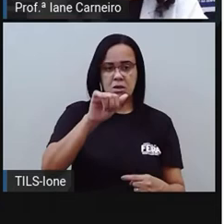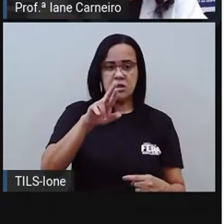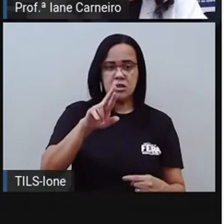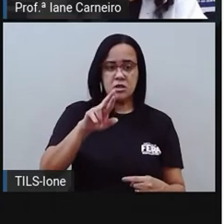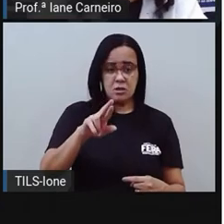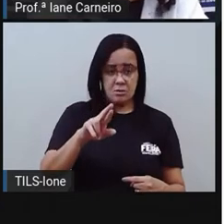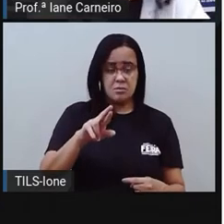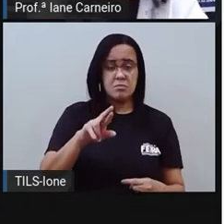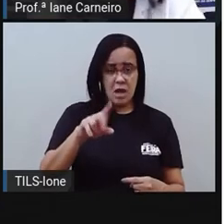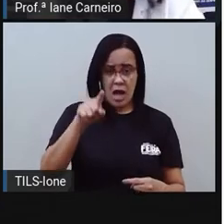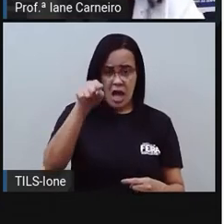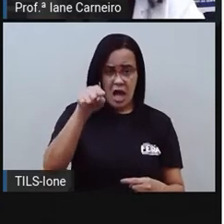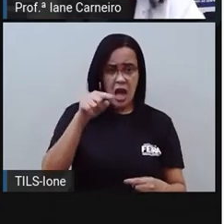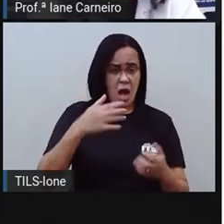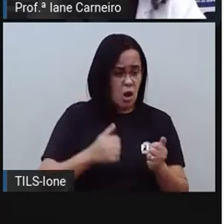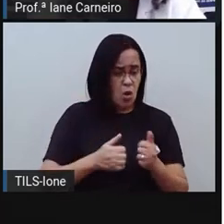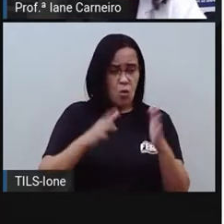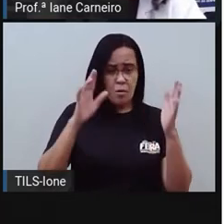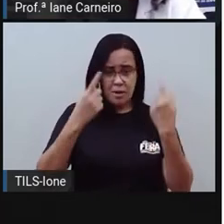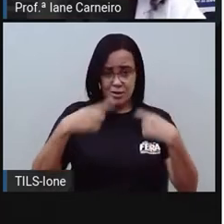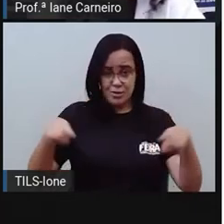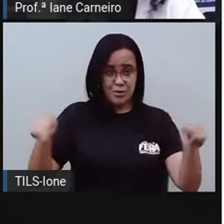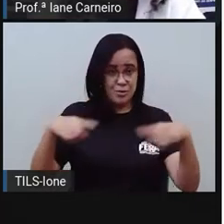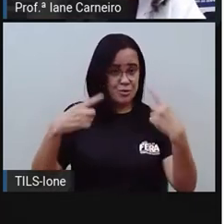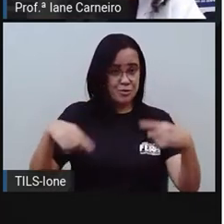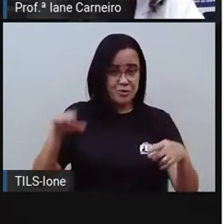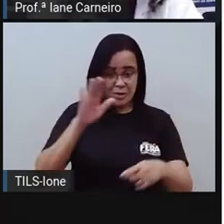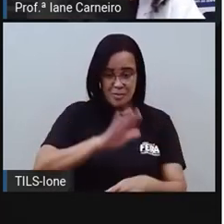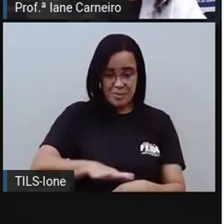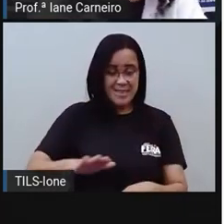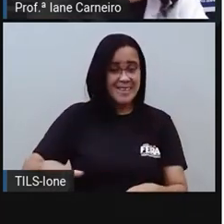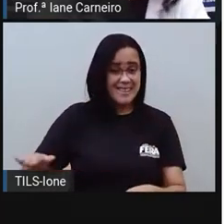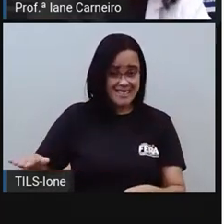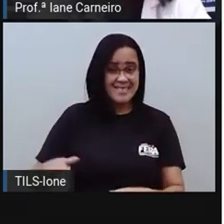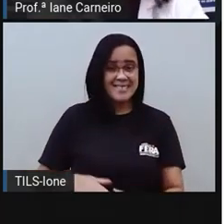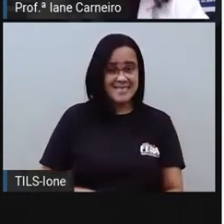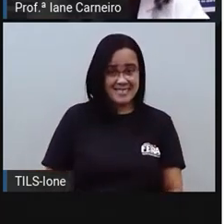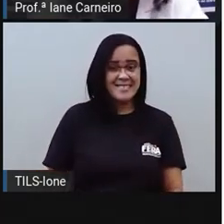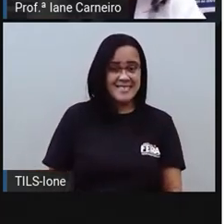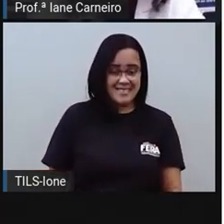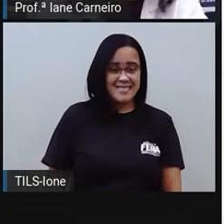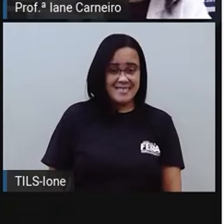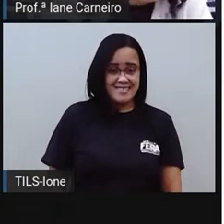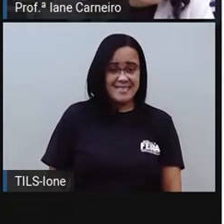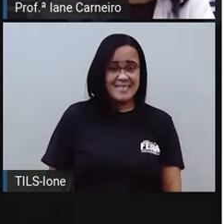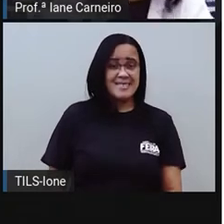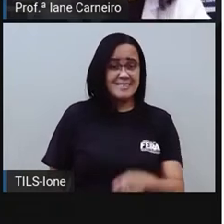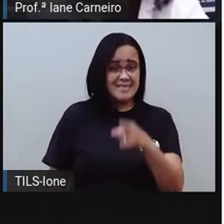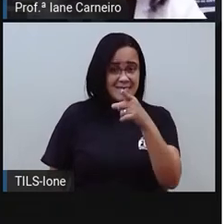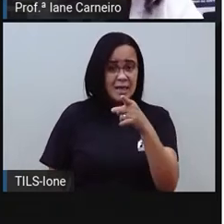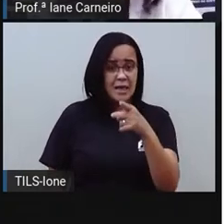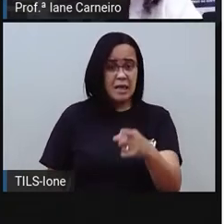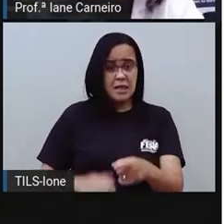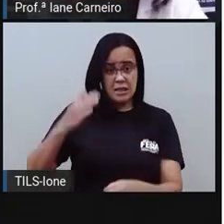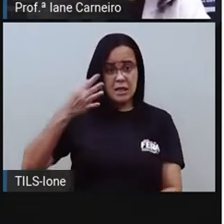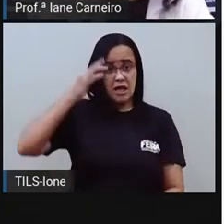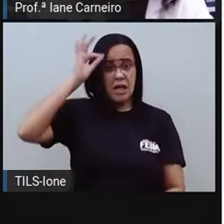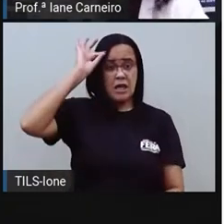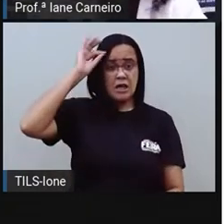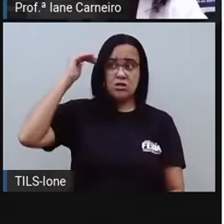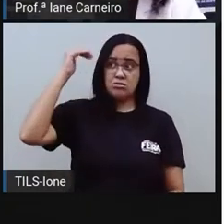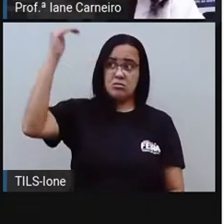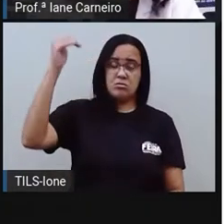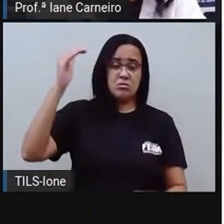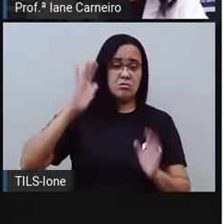cantar quando ele era pequenininho, né? Por isso que o nome da banda que ele criou, e na banda é ele, a mulher dele e as duas